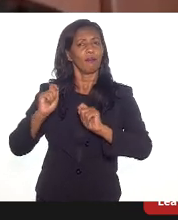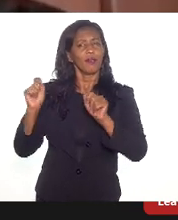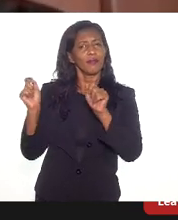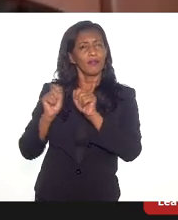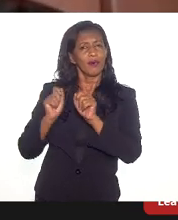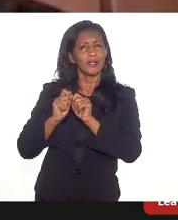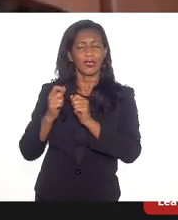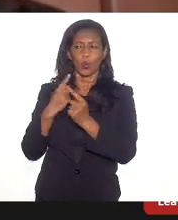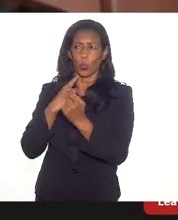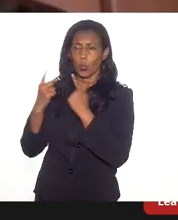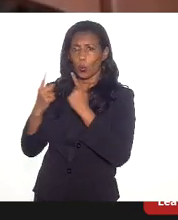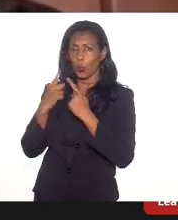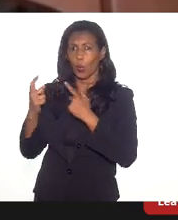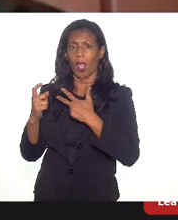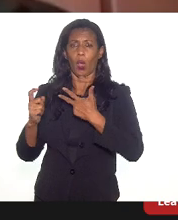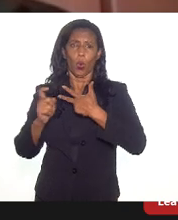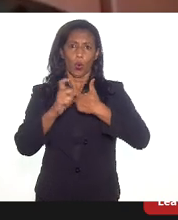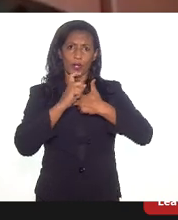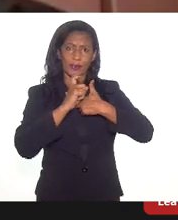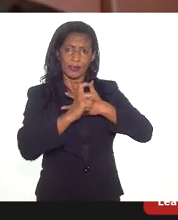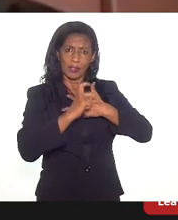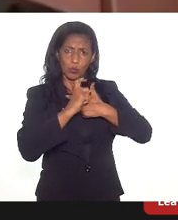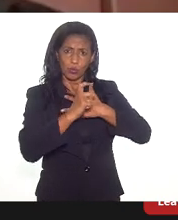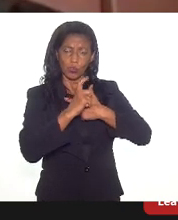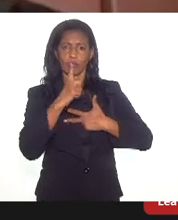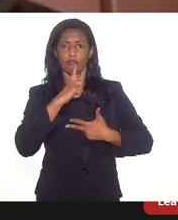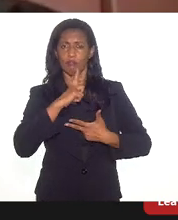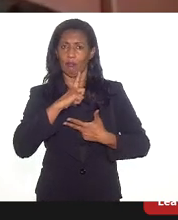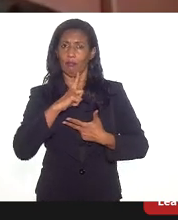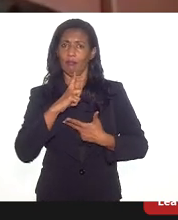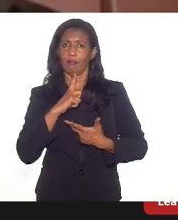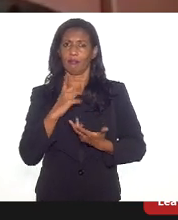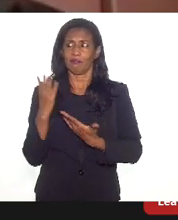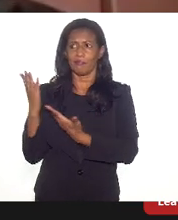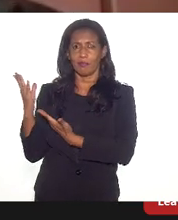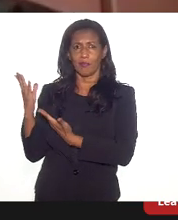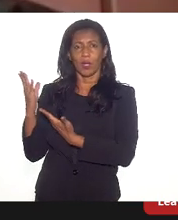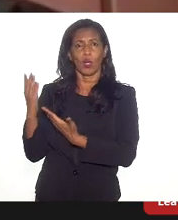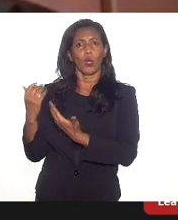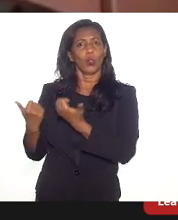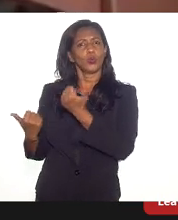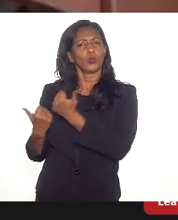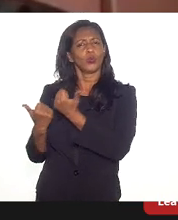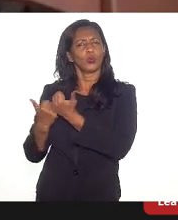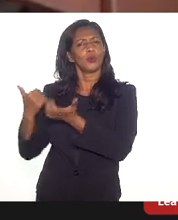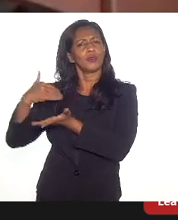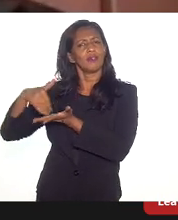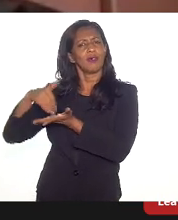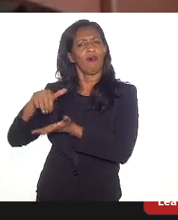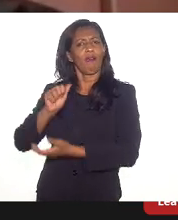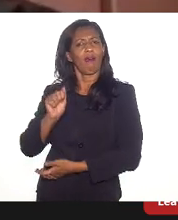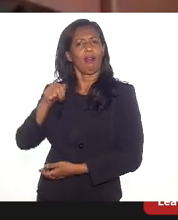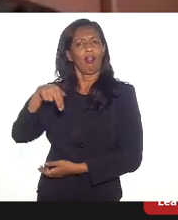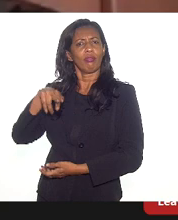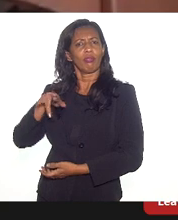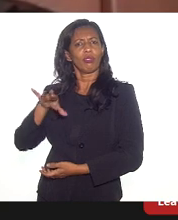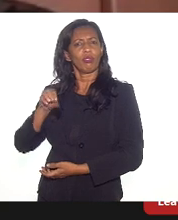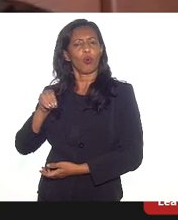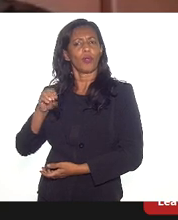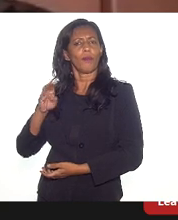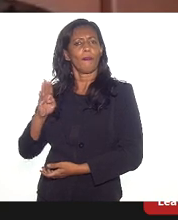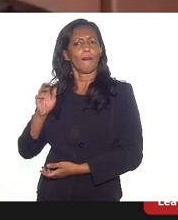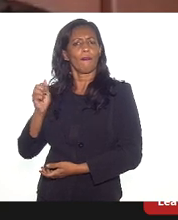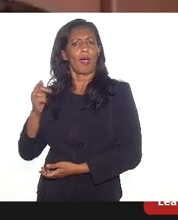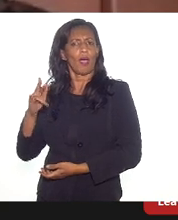o Executivo. Nós temos aqui também o subsecretário Antônio Barbosa, representando